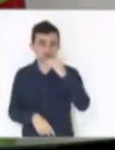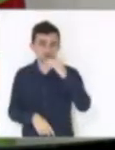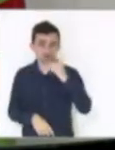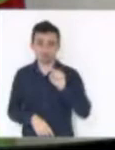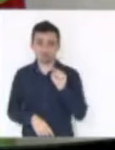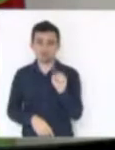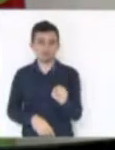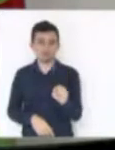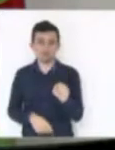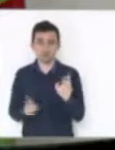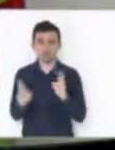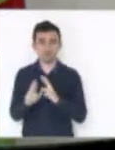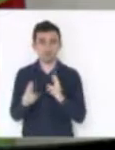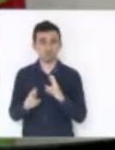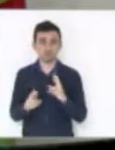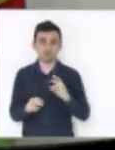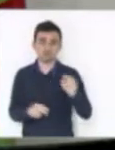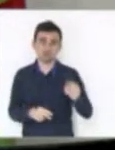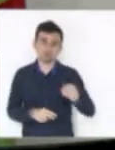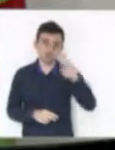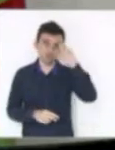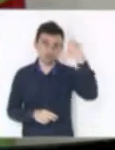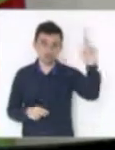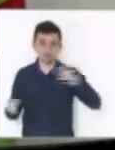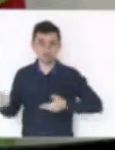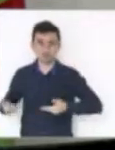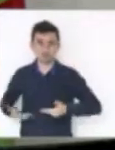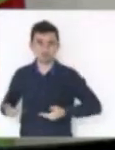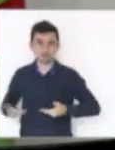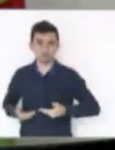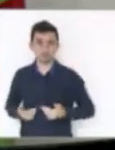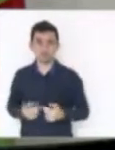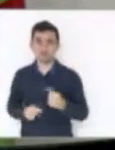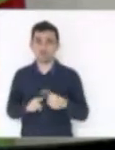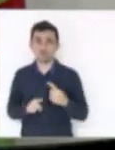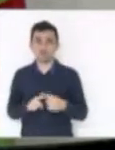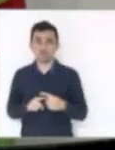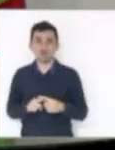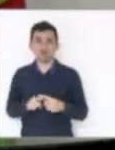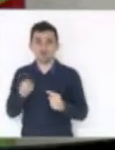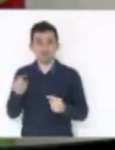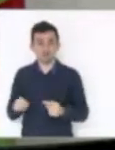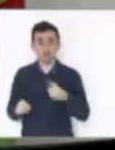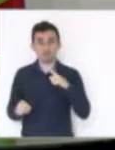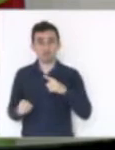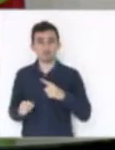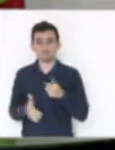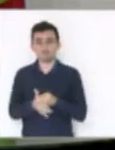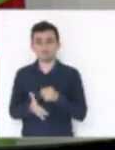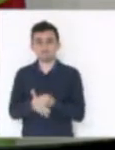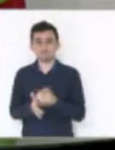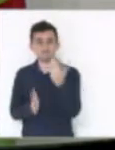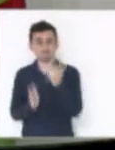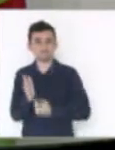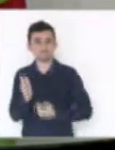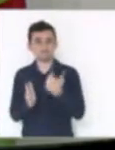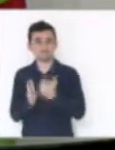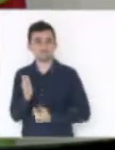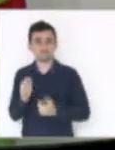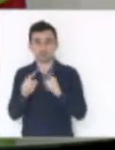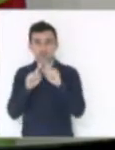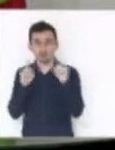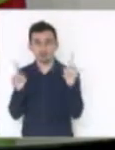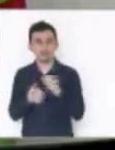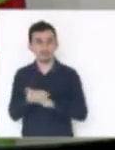relação patrão-empregado, porque ele compulsoriamente tem o desconto e não pode nem reclamar se